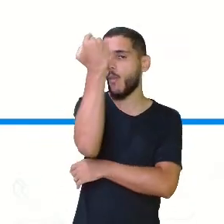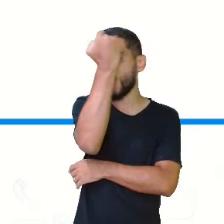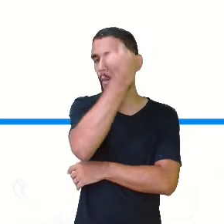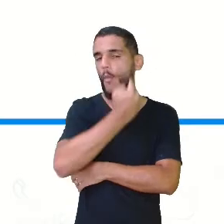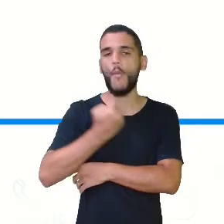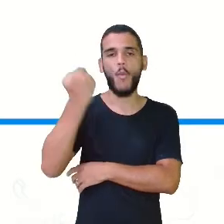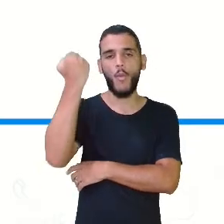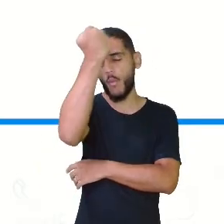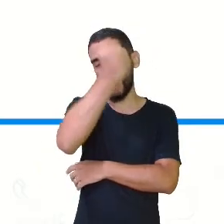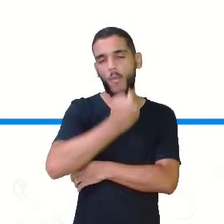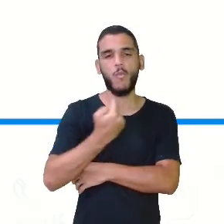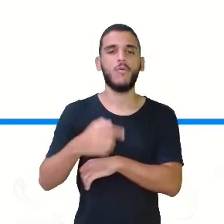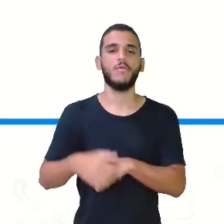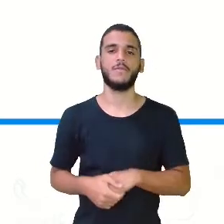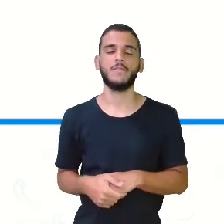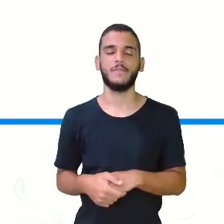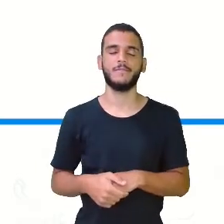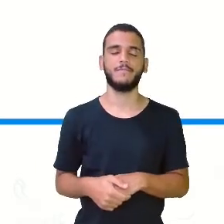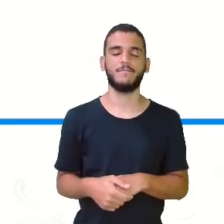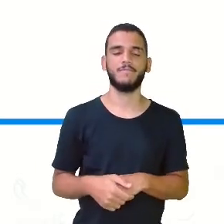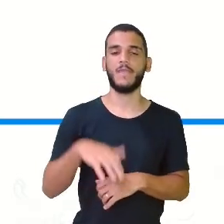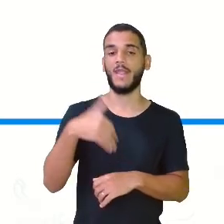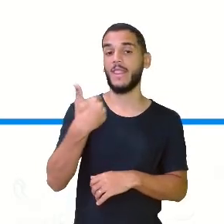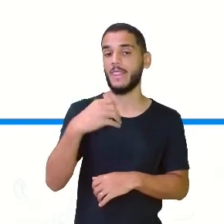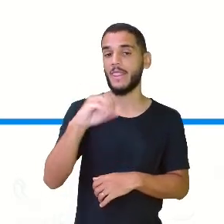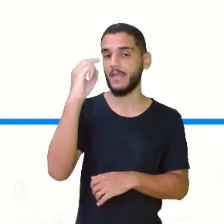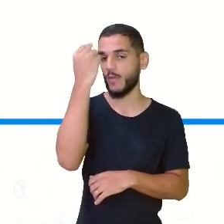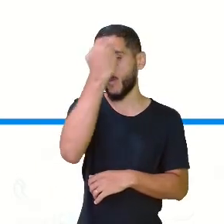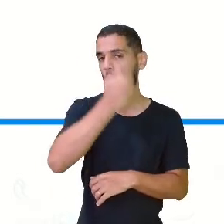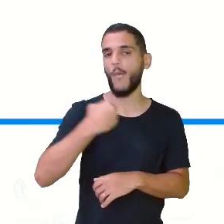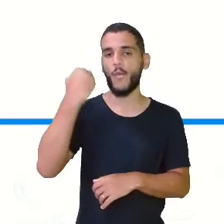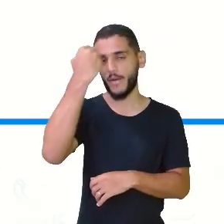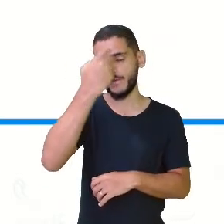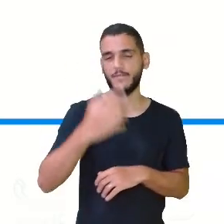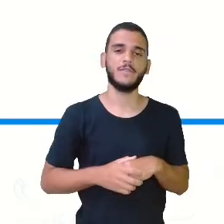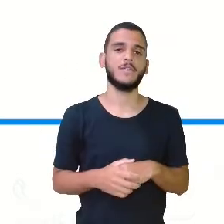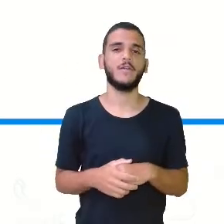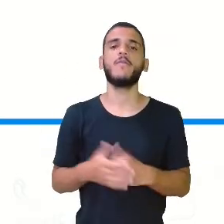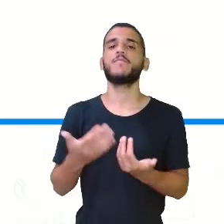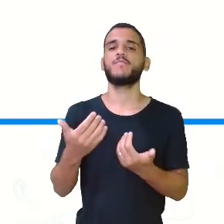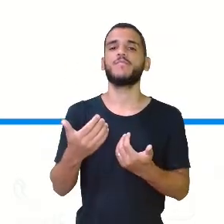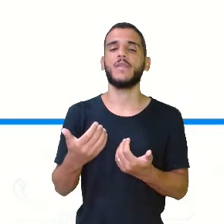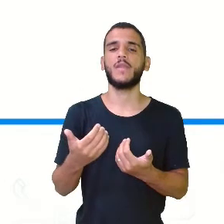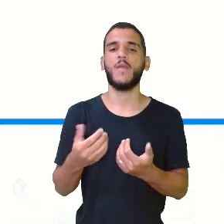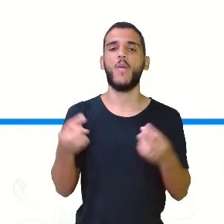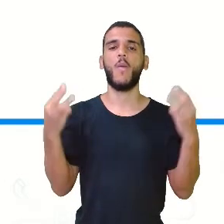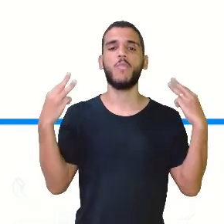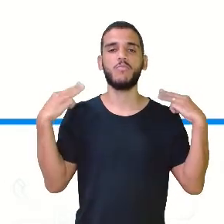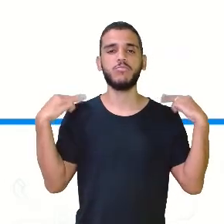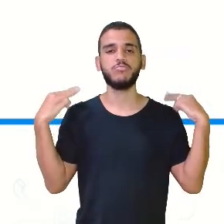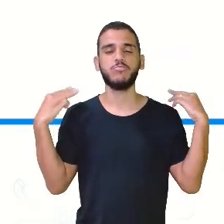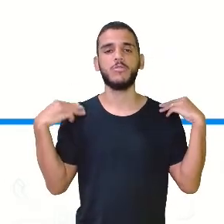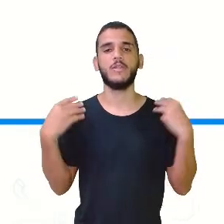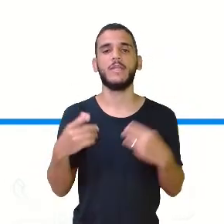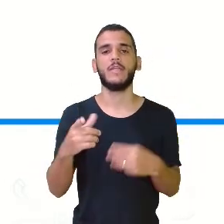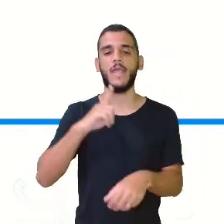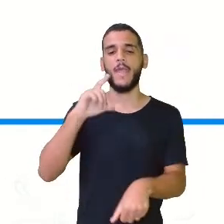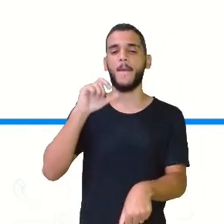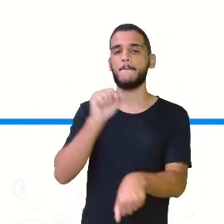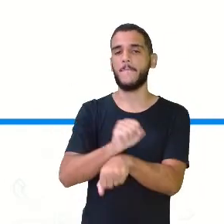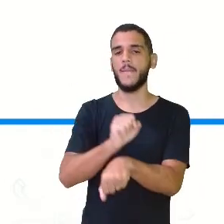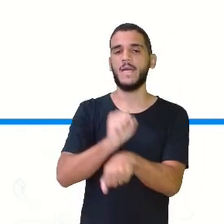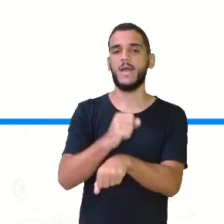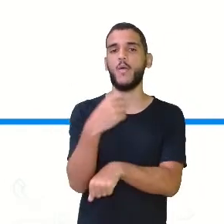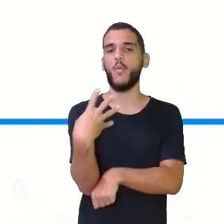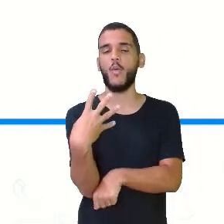tudo para anotar, em uma viagem de 10 horas, o motorista faz 4 paradas,